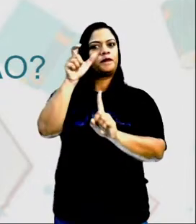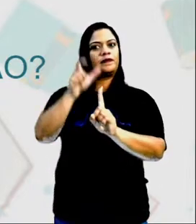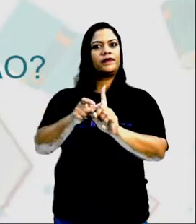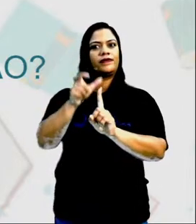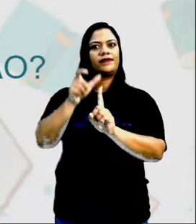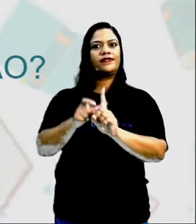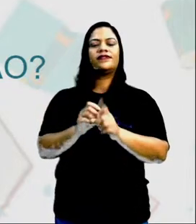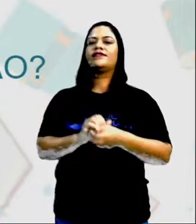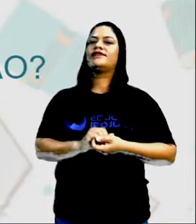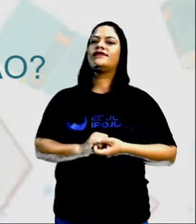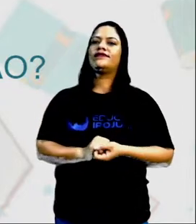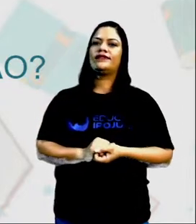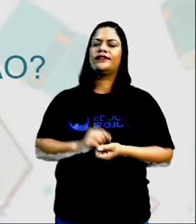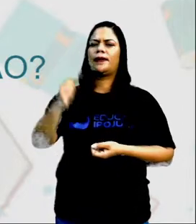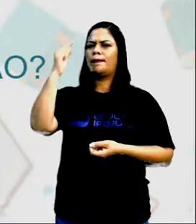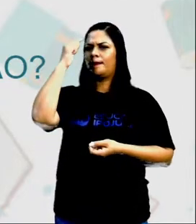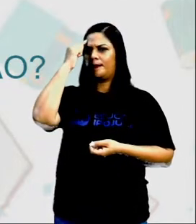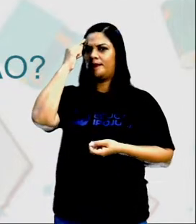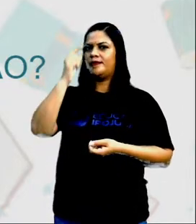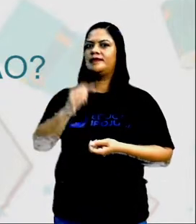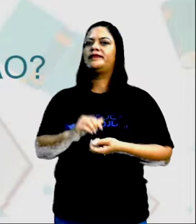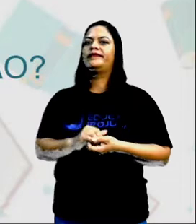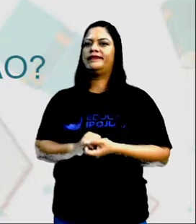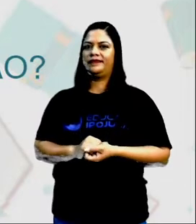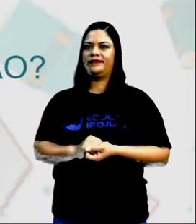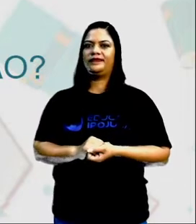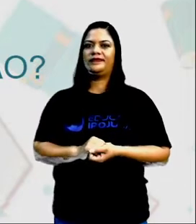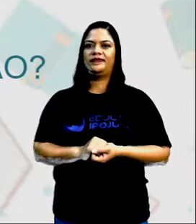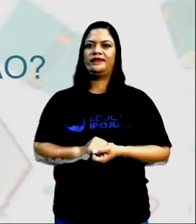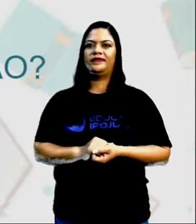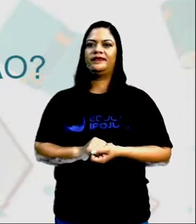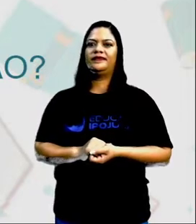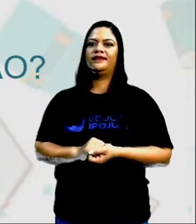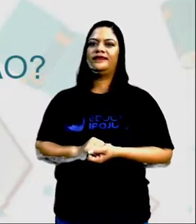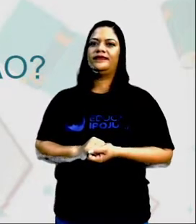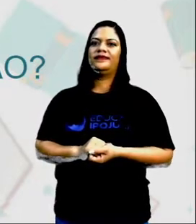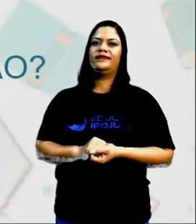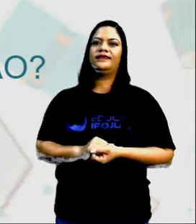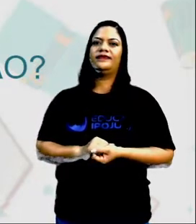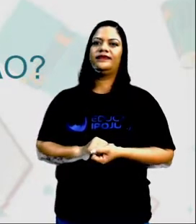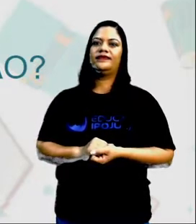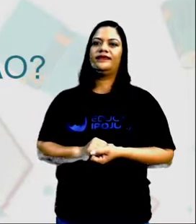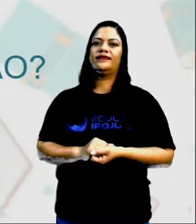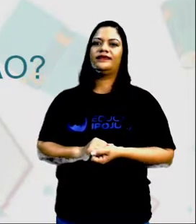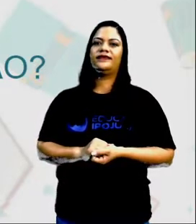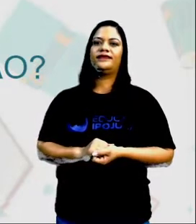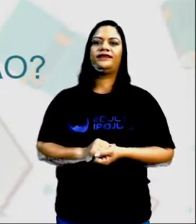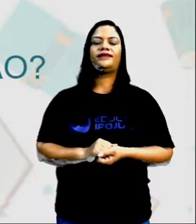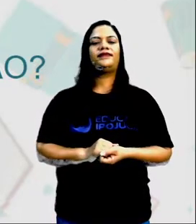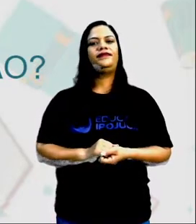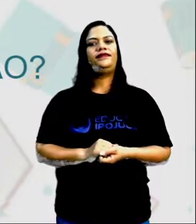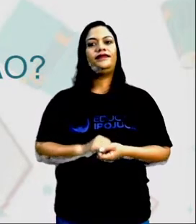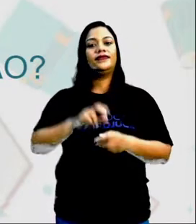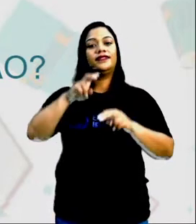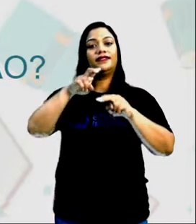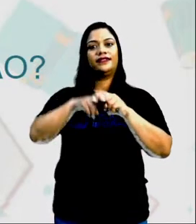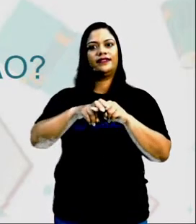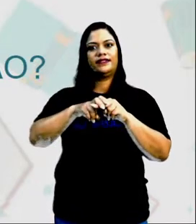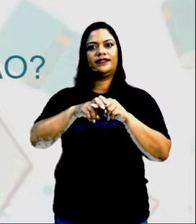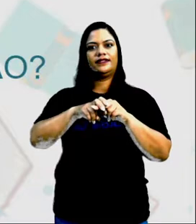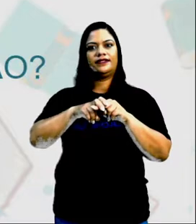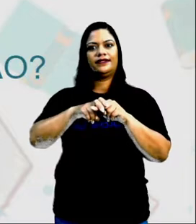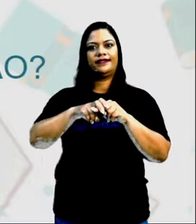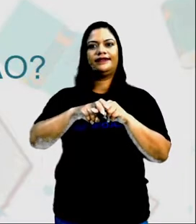invenção? O que Horácio O pensa Sobre essa invenção? Aí você está vendo Que ele está sentado ali Em cima